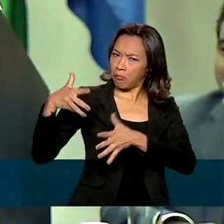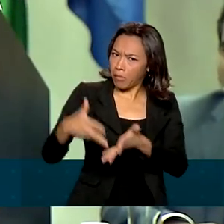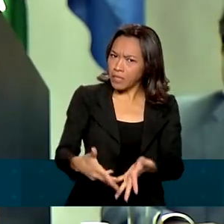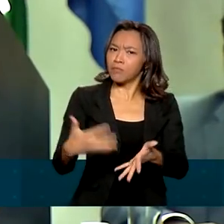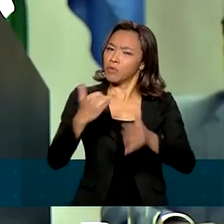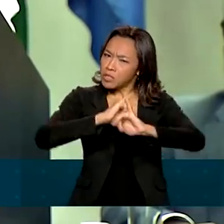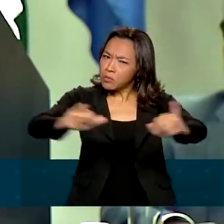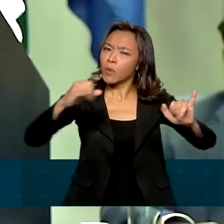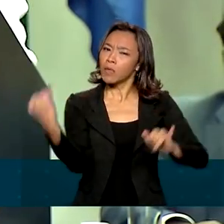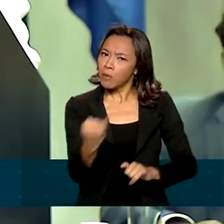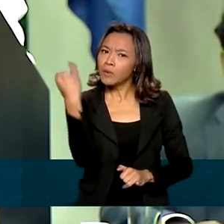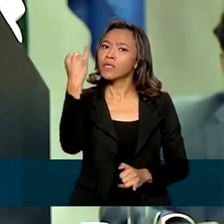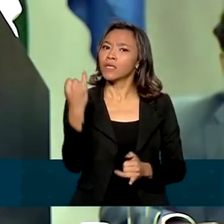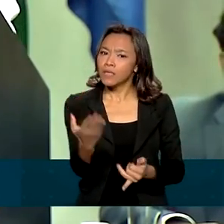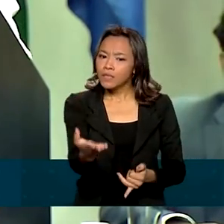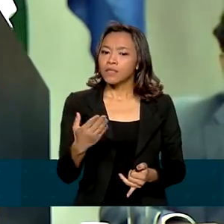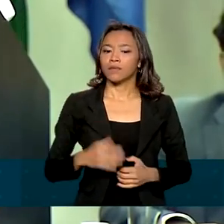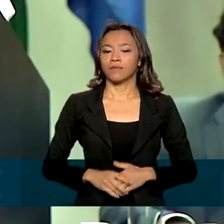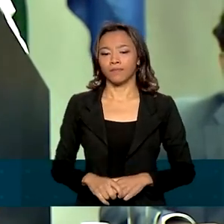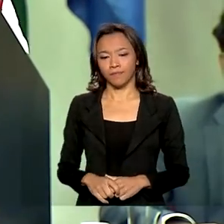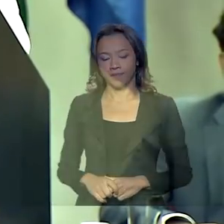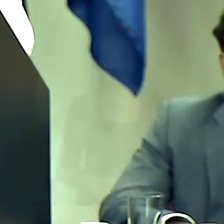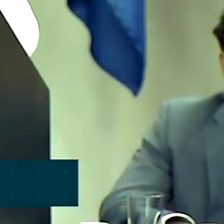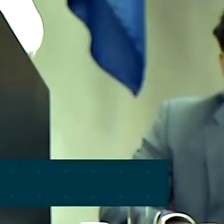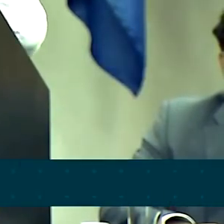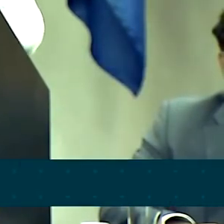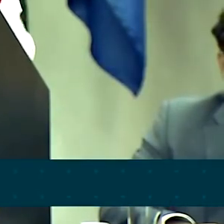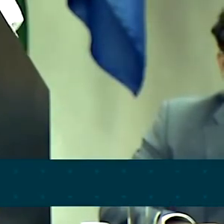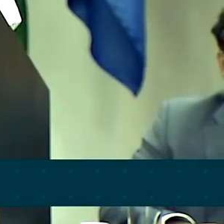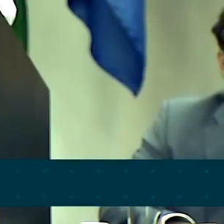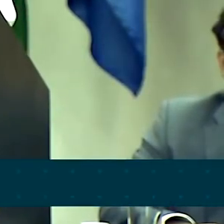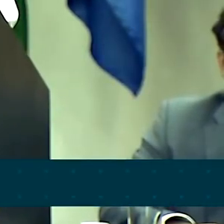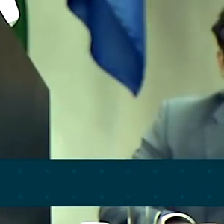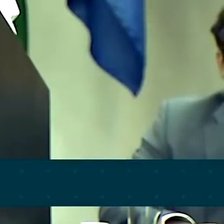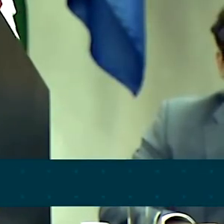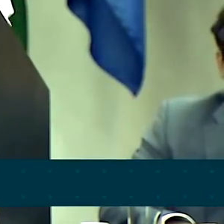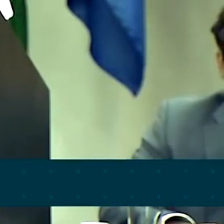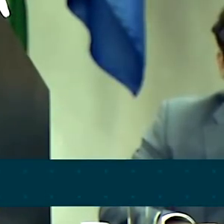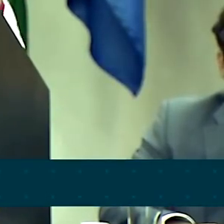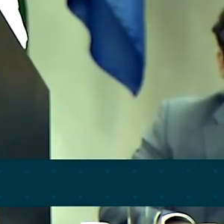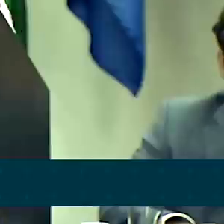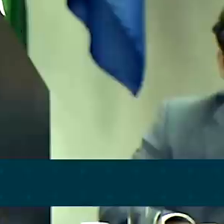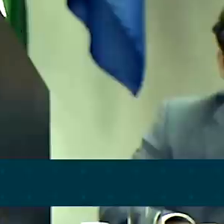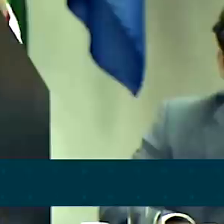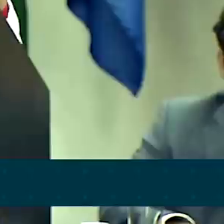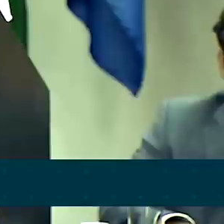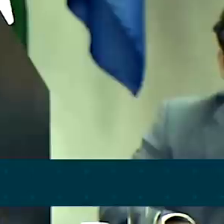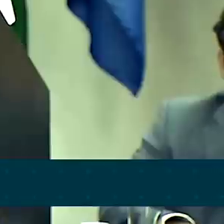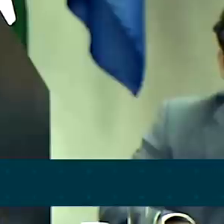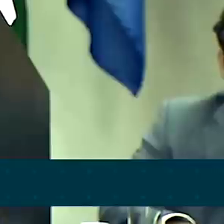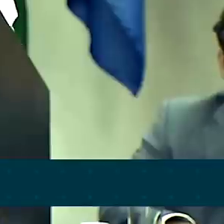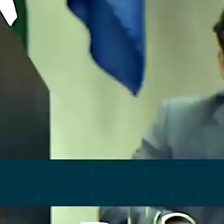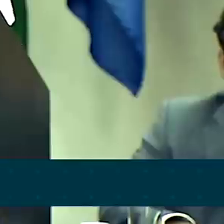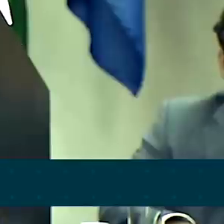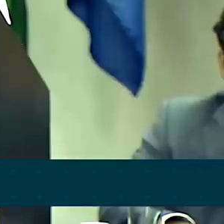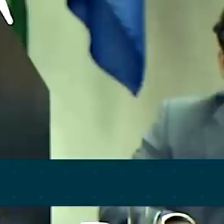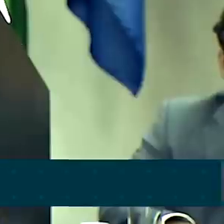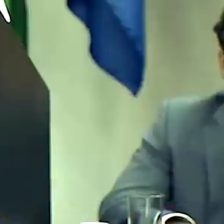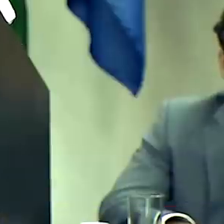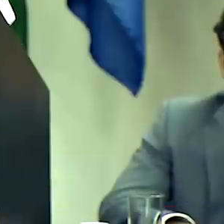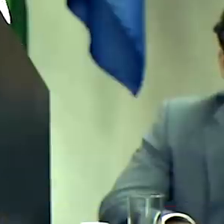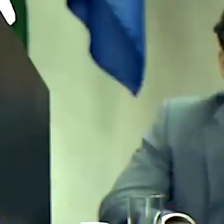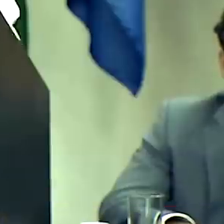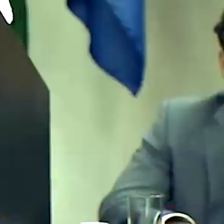importância do circo. Sabemos o quanto o mundo precisa de sorrisos e essa é a missão do circo, impactar